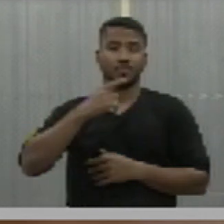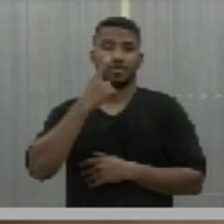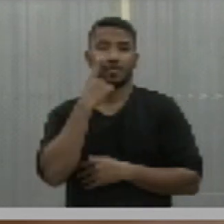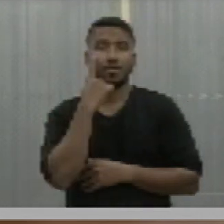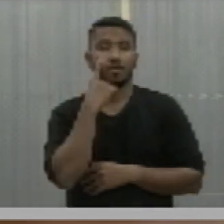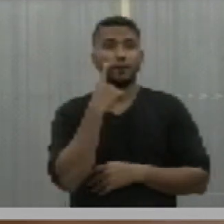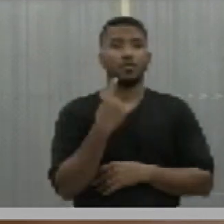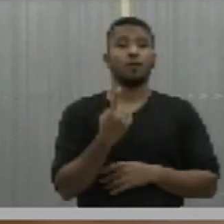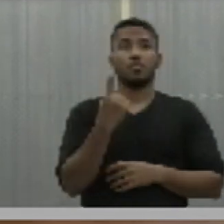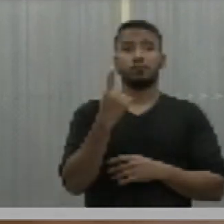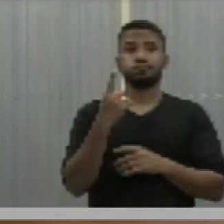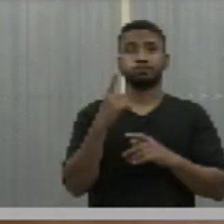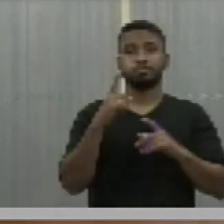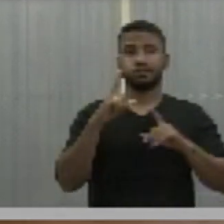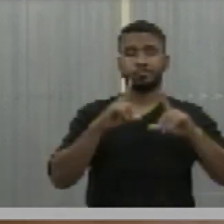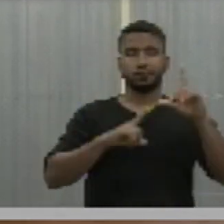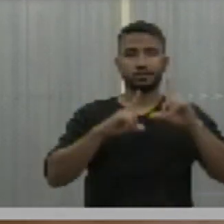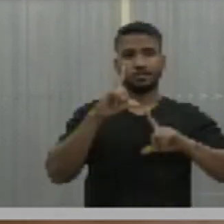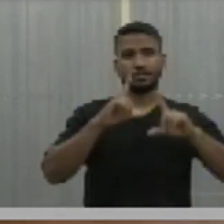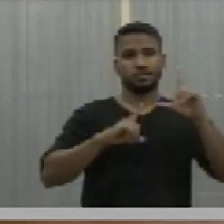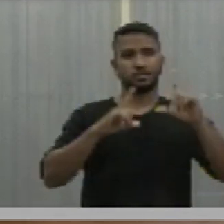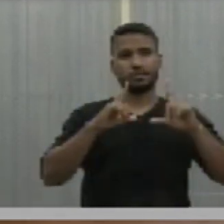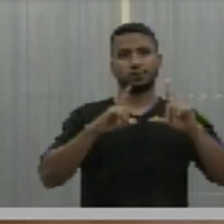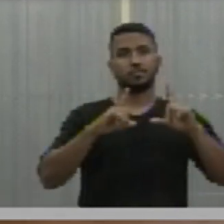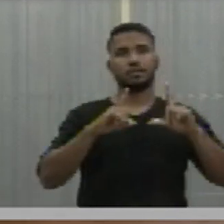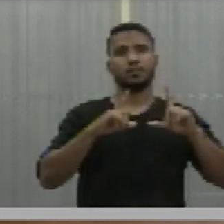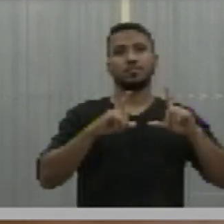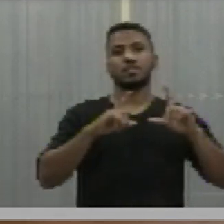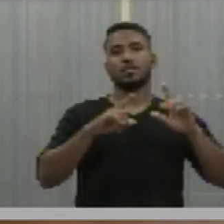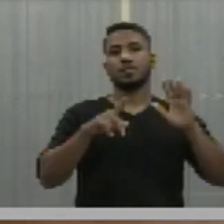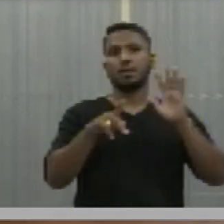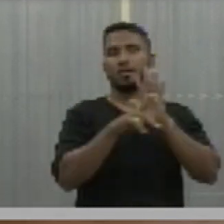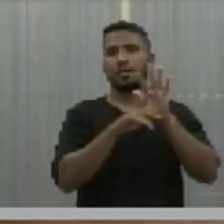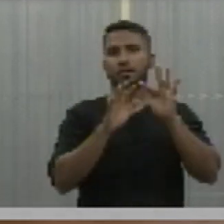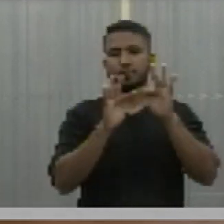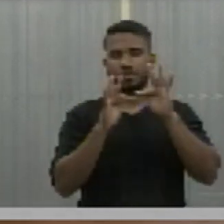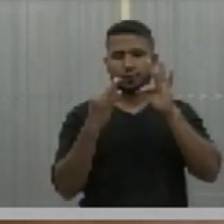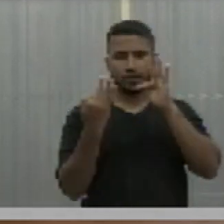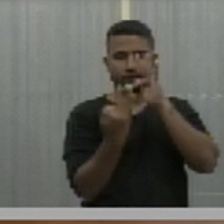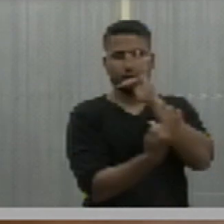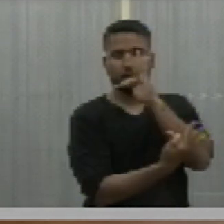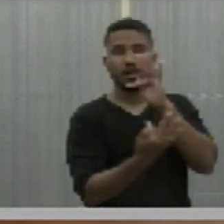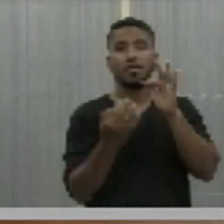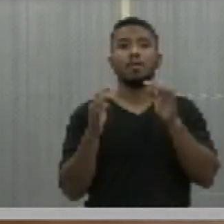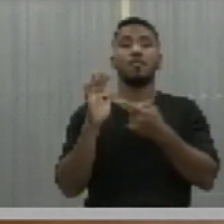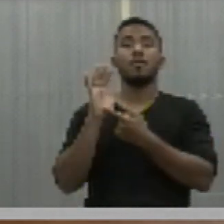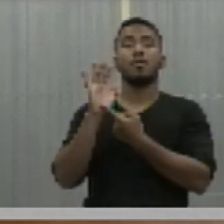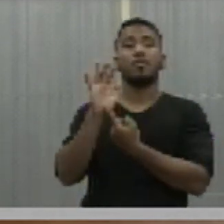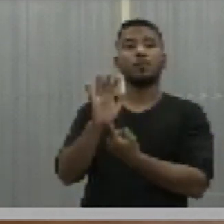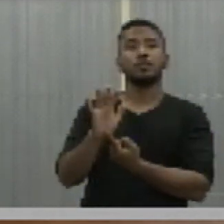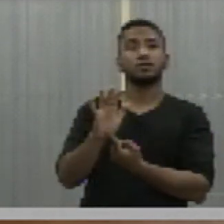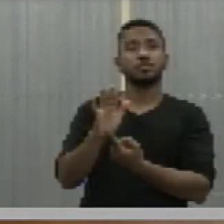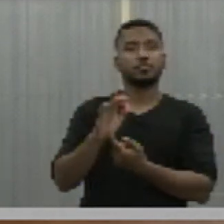programa, num programa no Fantástico, mostrando o estímulo.